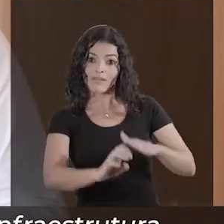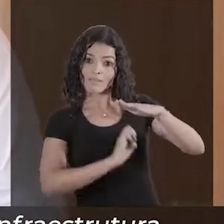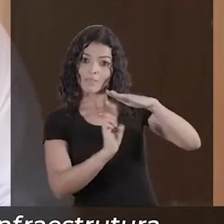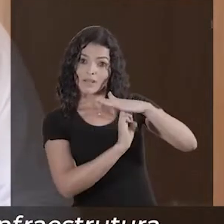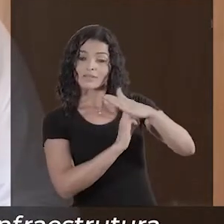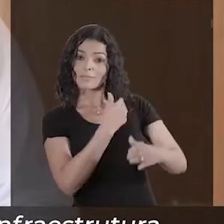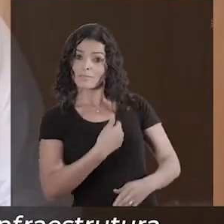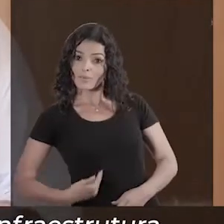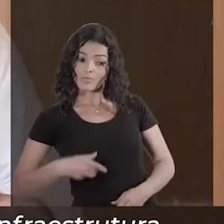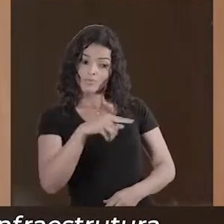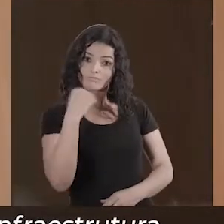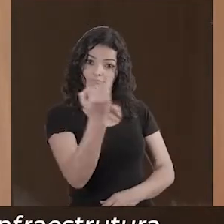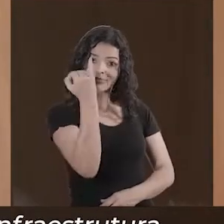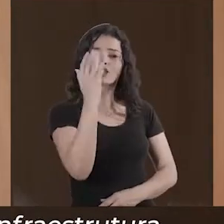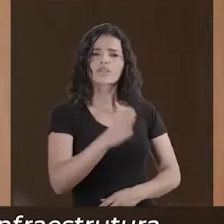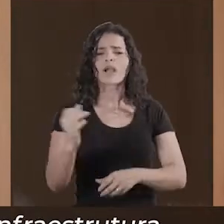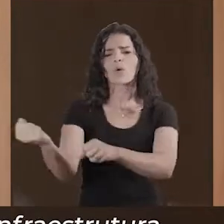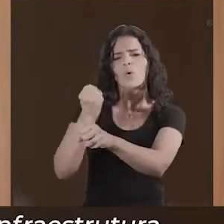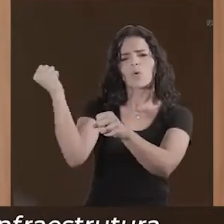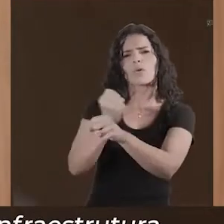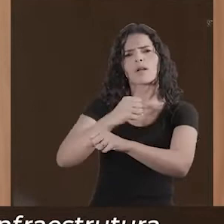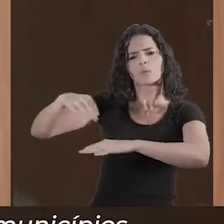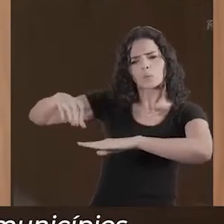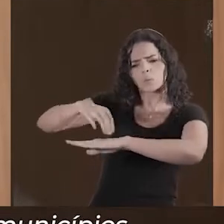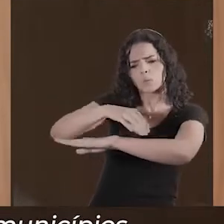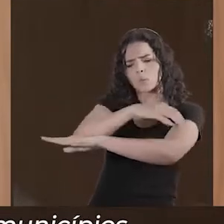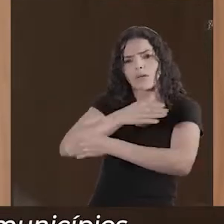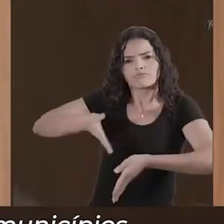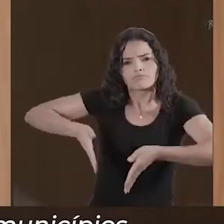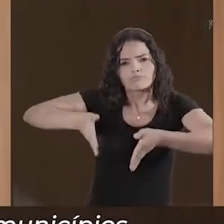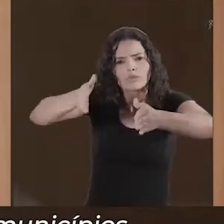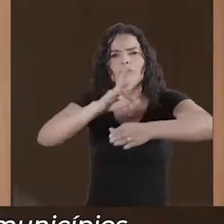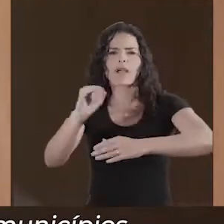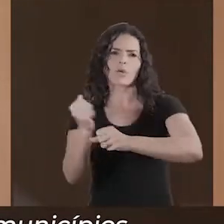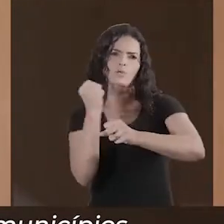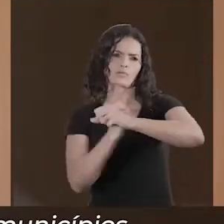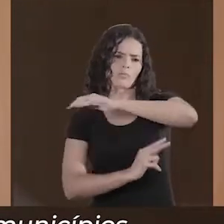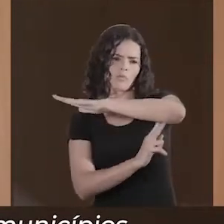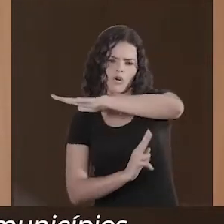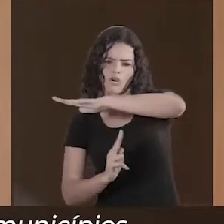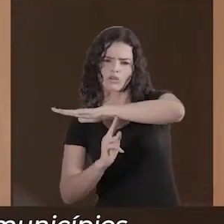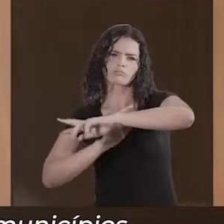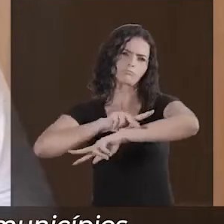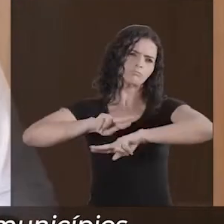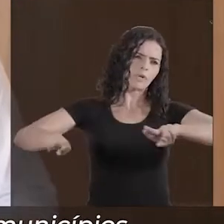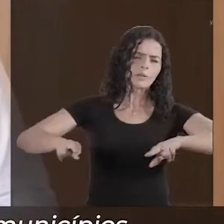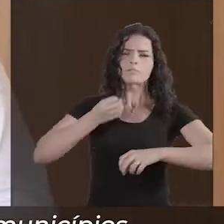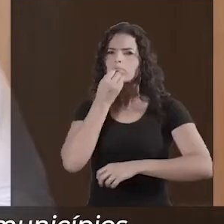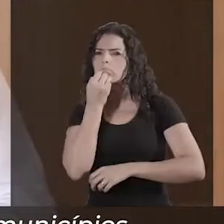que já está fazendo asfalto e infraestrutura, fará pontes e uma série de benefícios aos